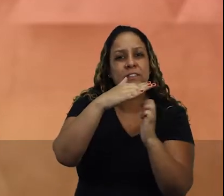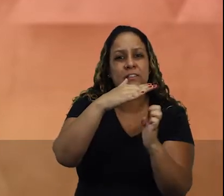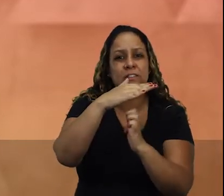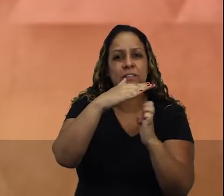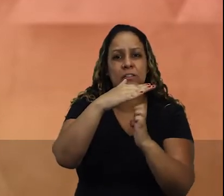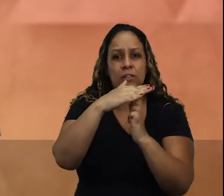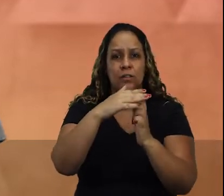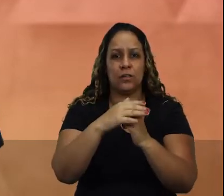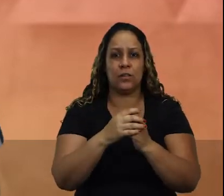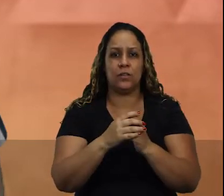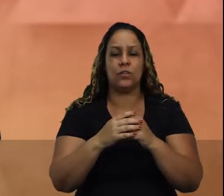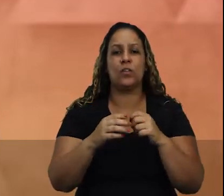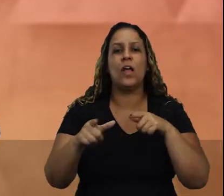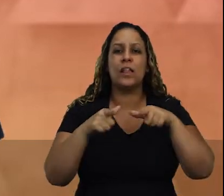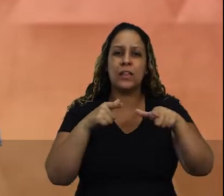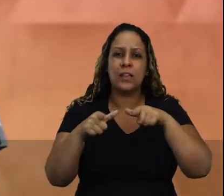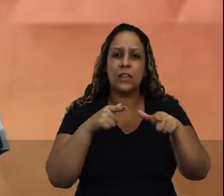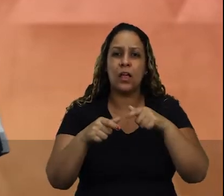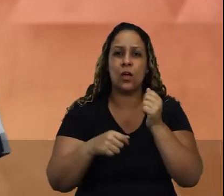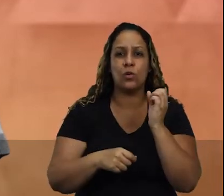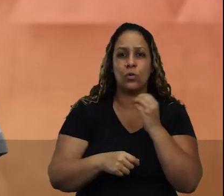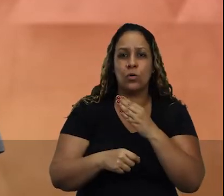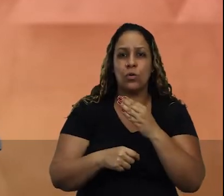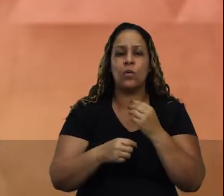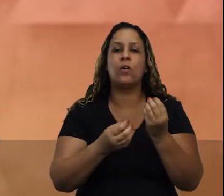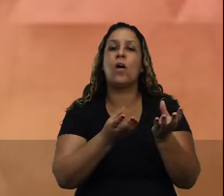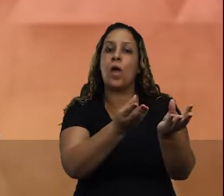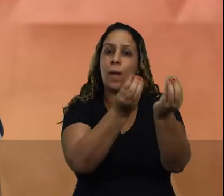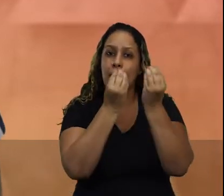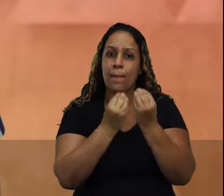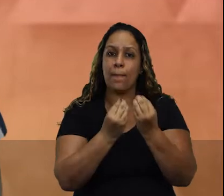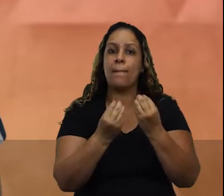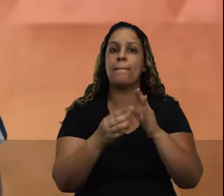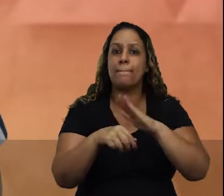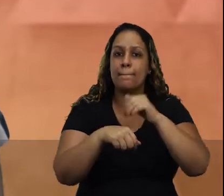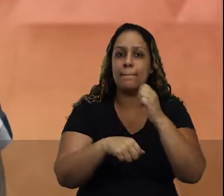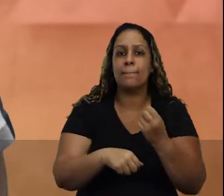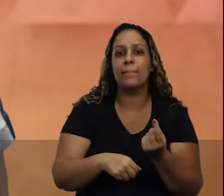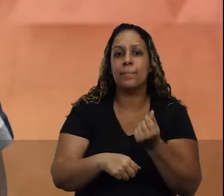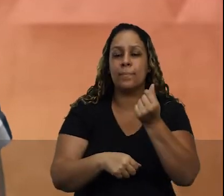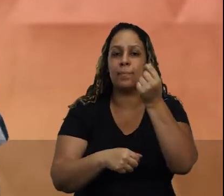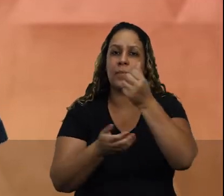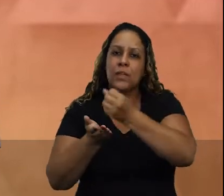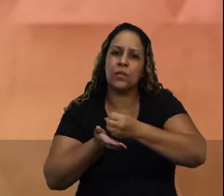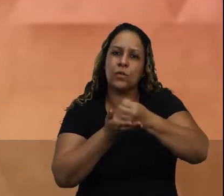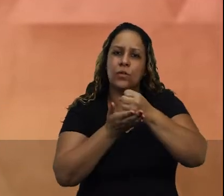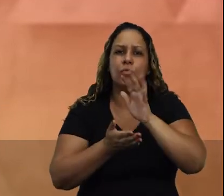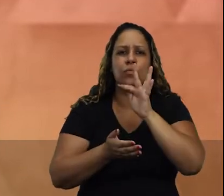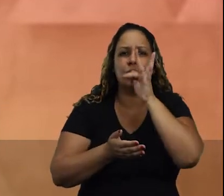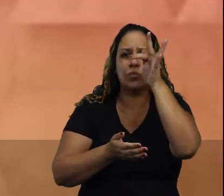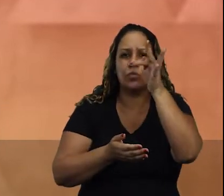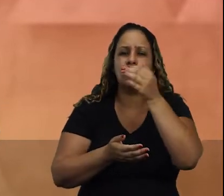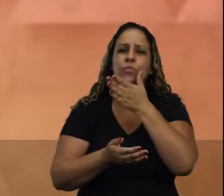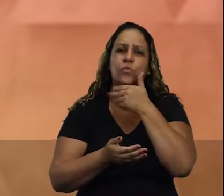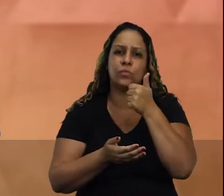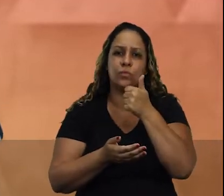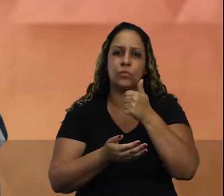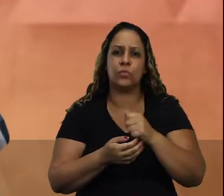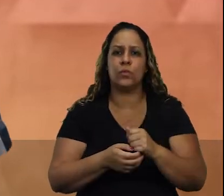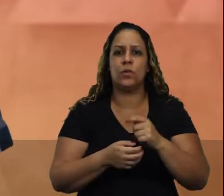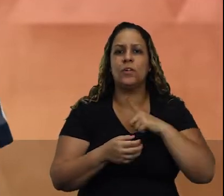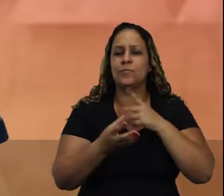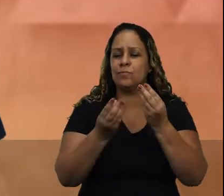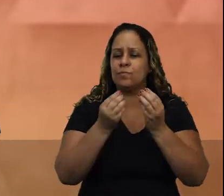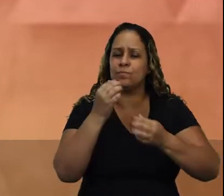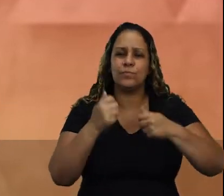recuperar nossos empregos e atrair novos investimentos que nos levem para um futuro promissor e de